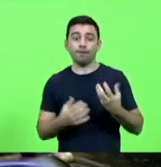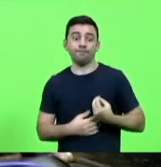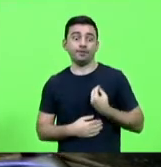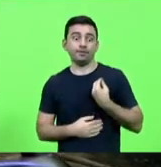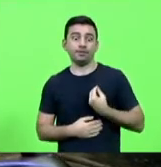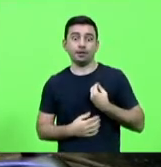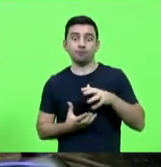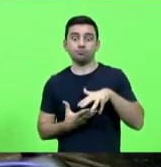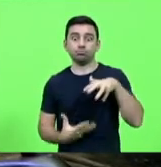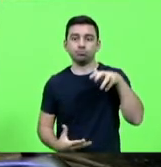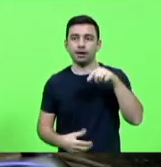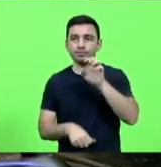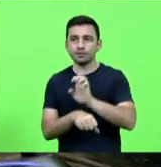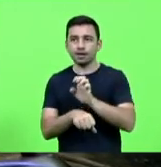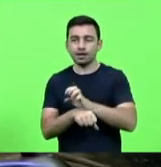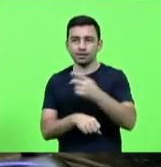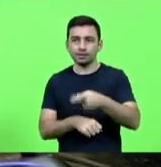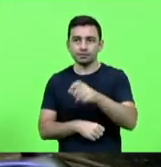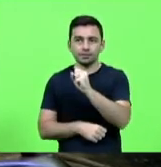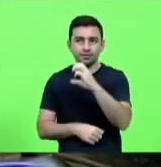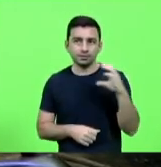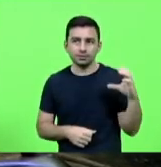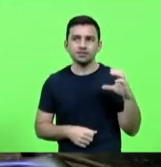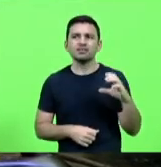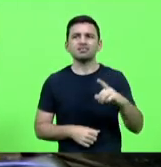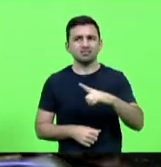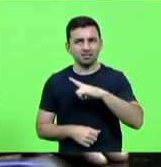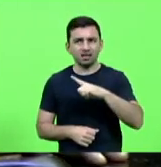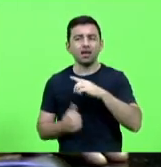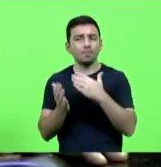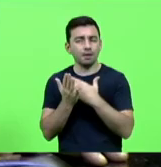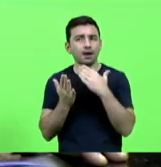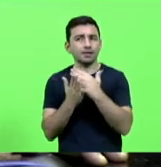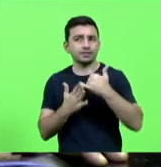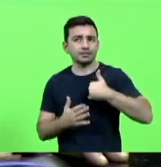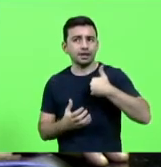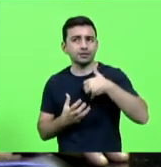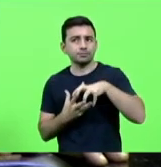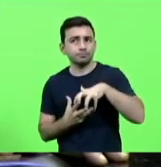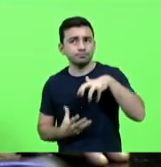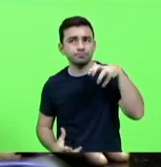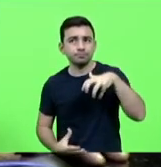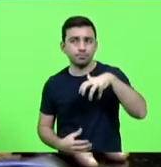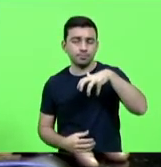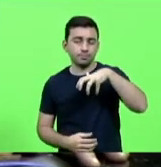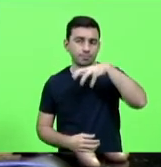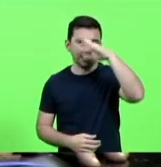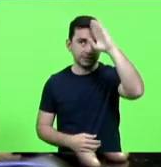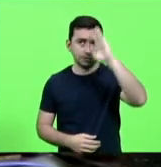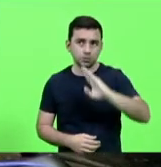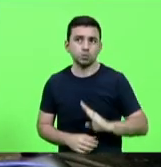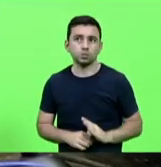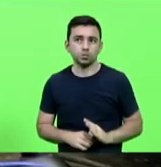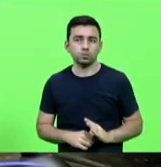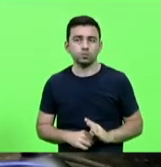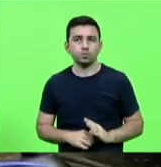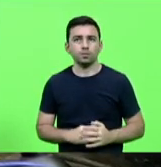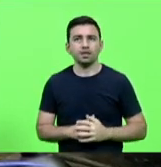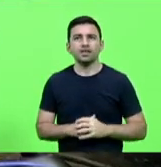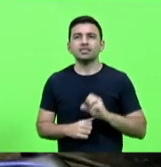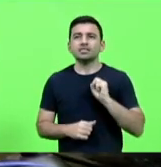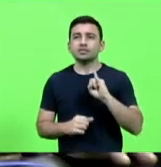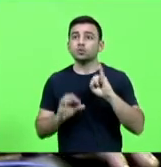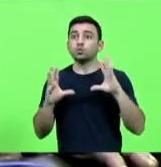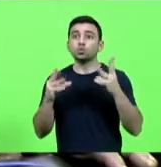é um estado mais que tem mais longevidade no nosso país em Santa Catarina então se todos